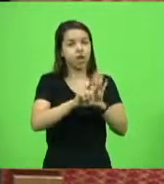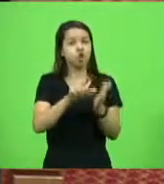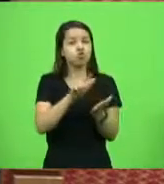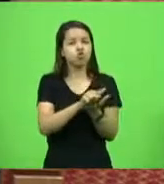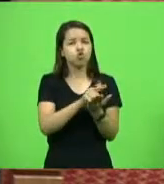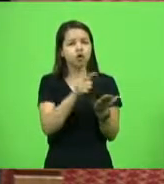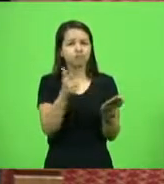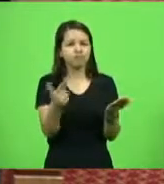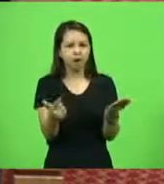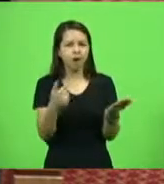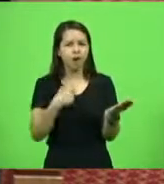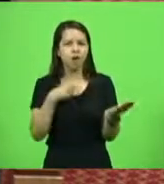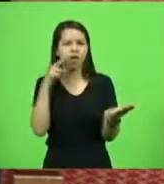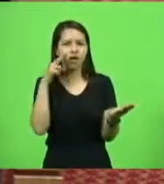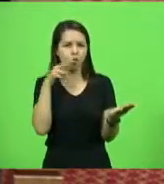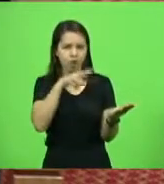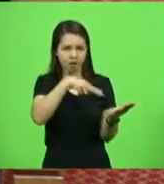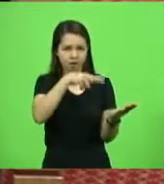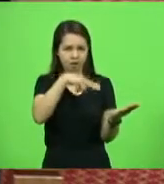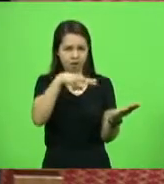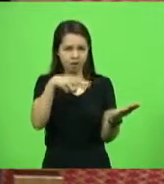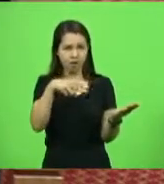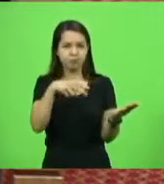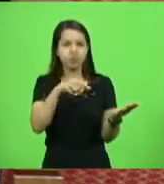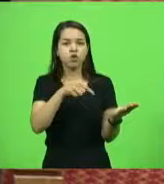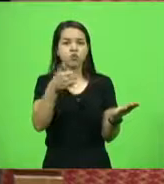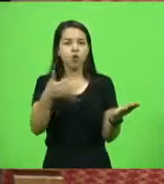via naqueles dias, esse foragido